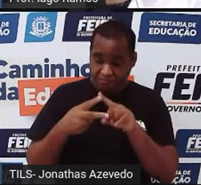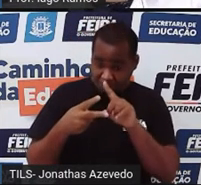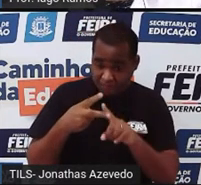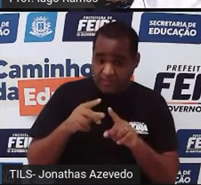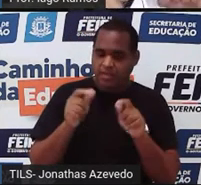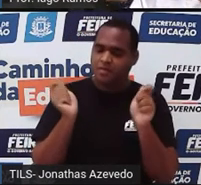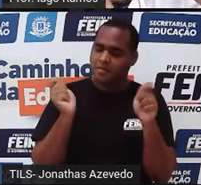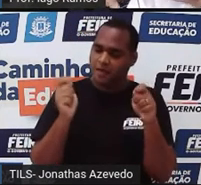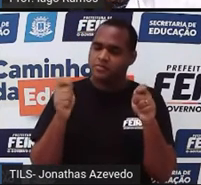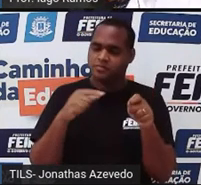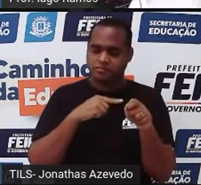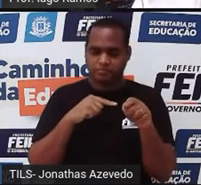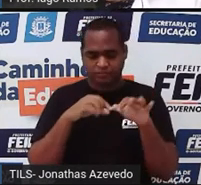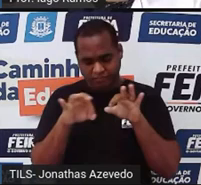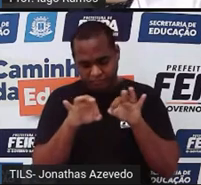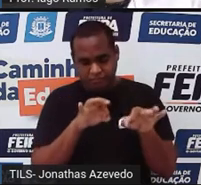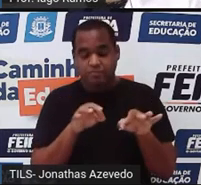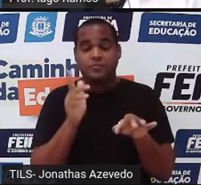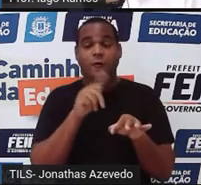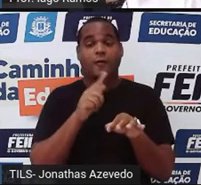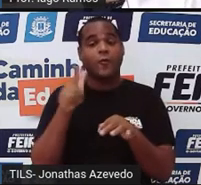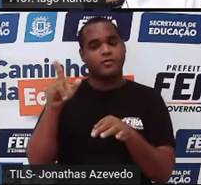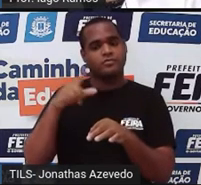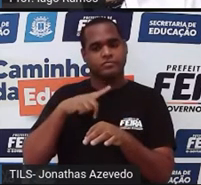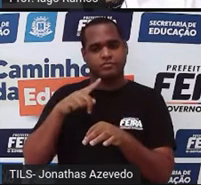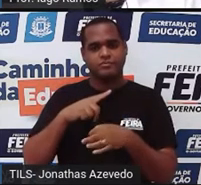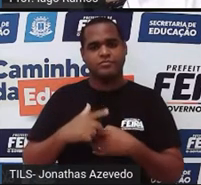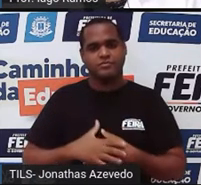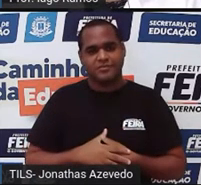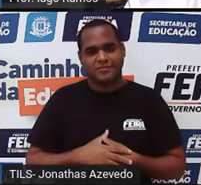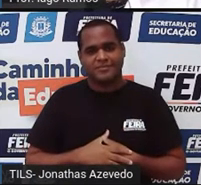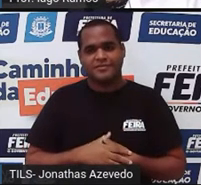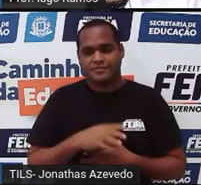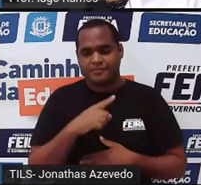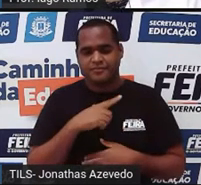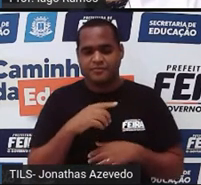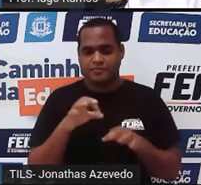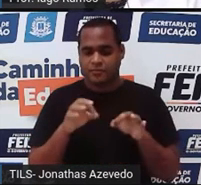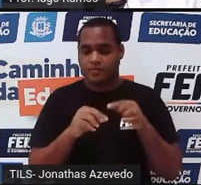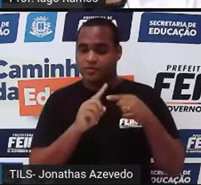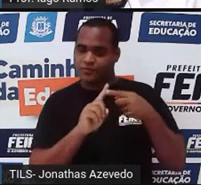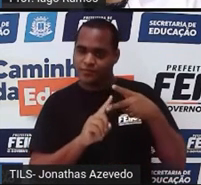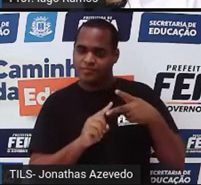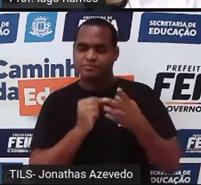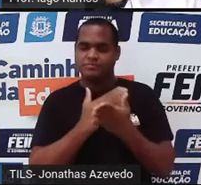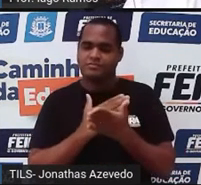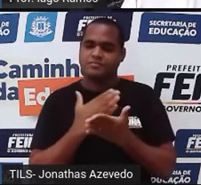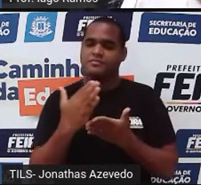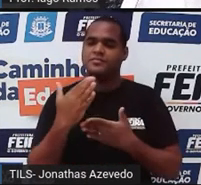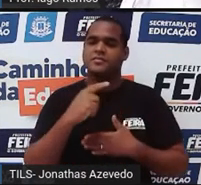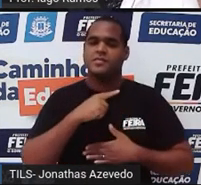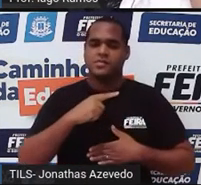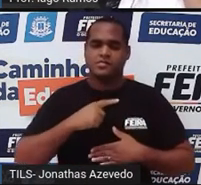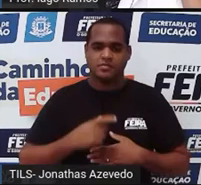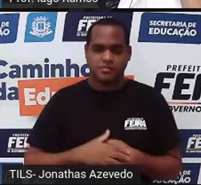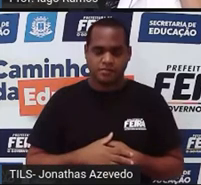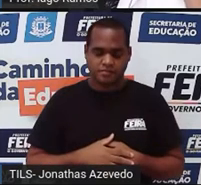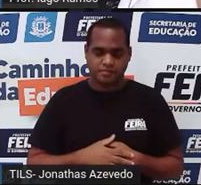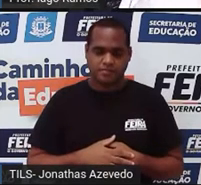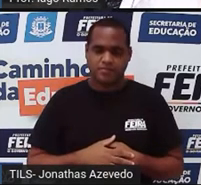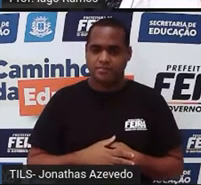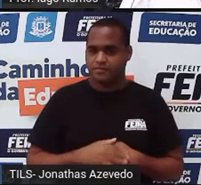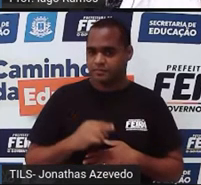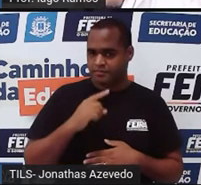que ele pode fazer agora para ganhar na próxima, tá? E foram aquelas duas no início. pegando a